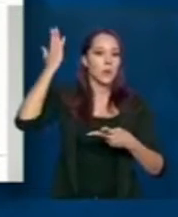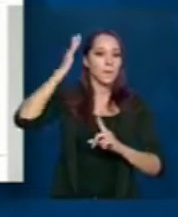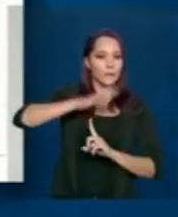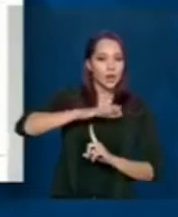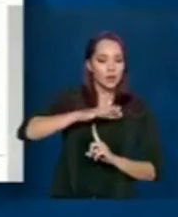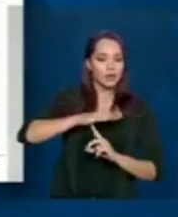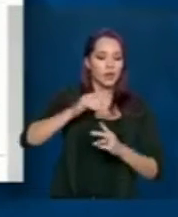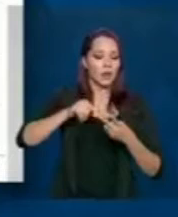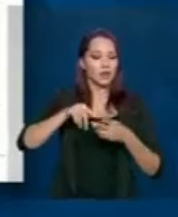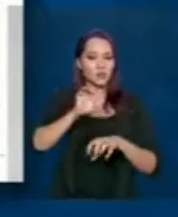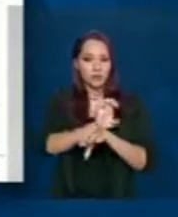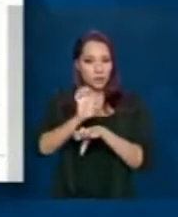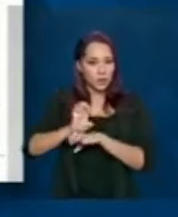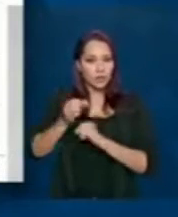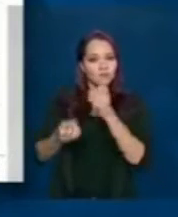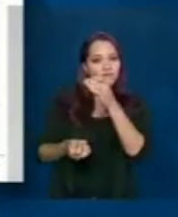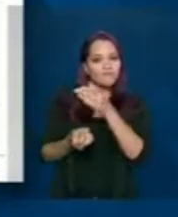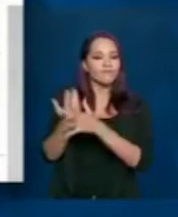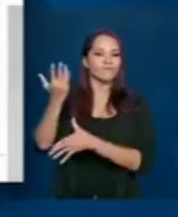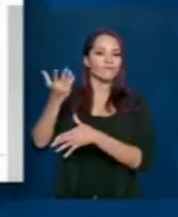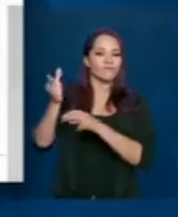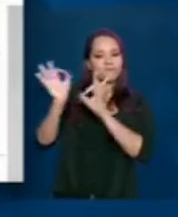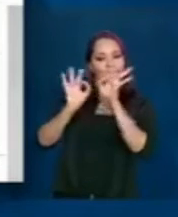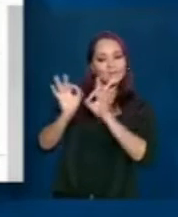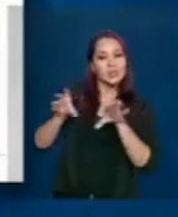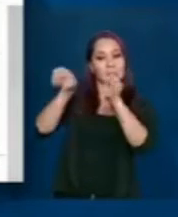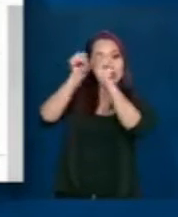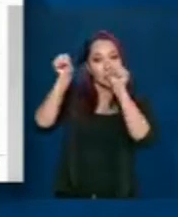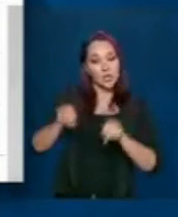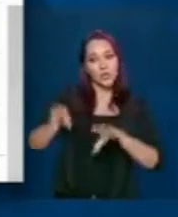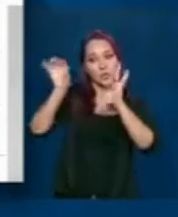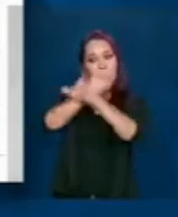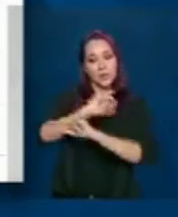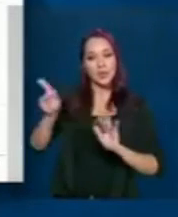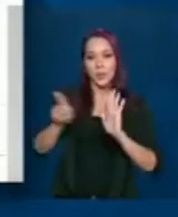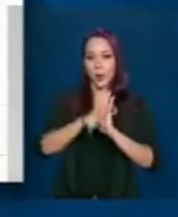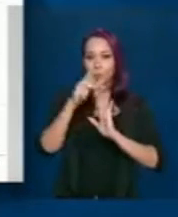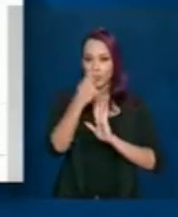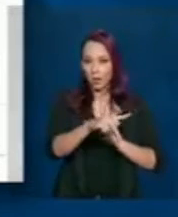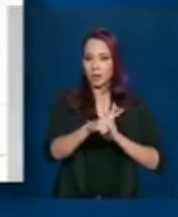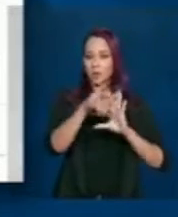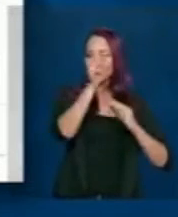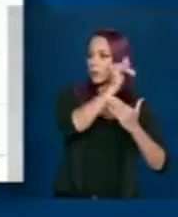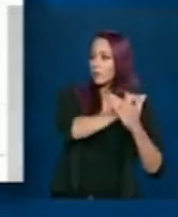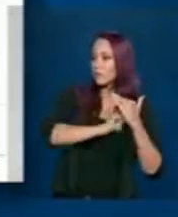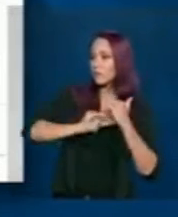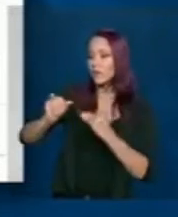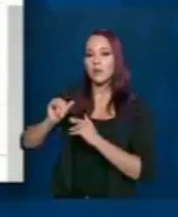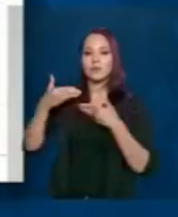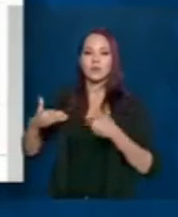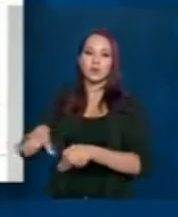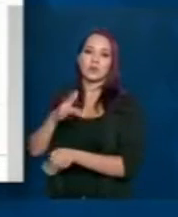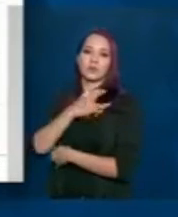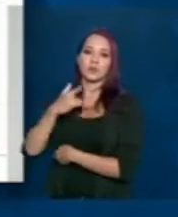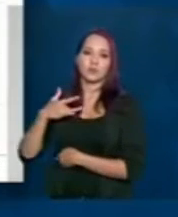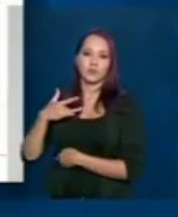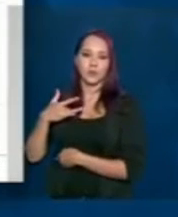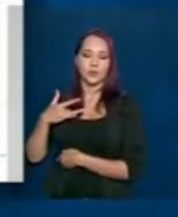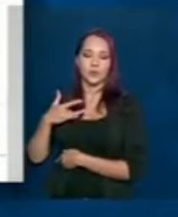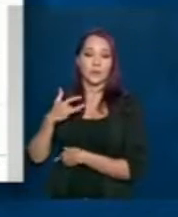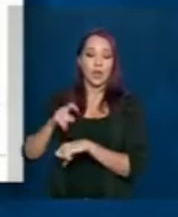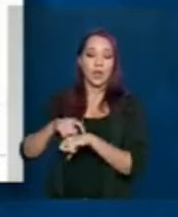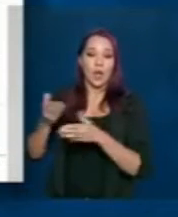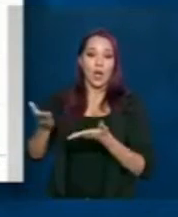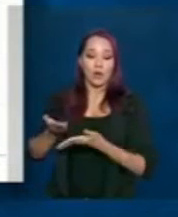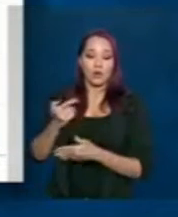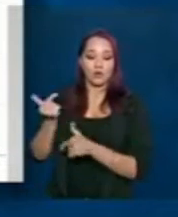criaram sistemas de informação próprio e mandam essa informação consolidada para o Ministério da Saúde. Nesse momento,